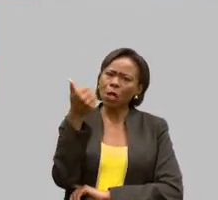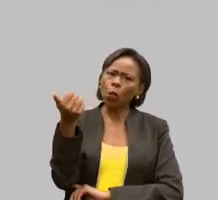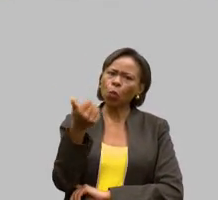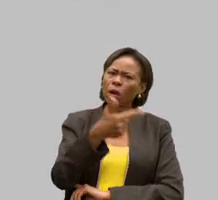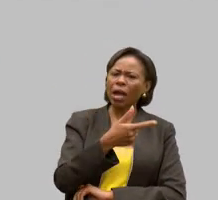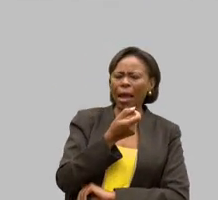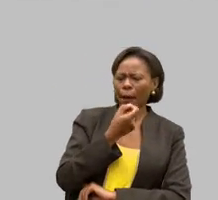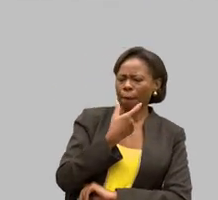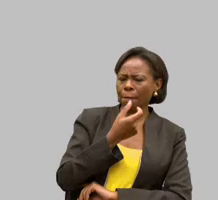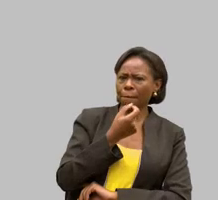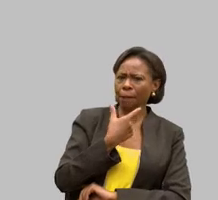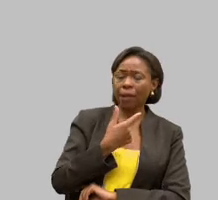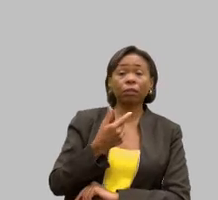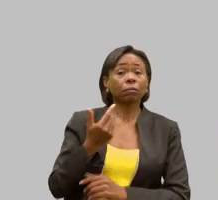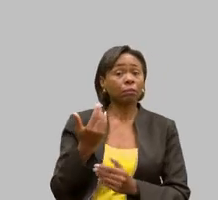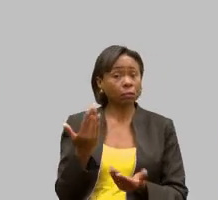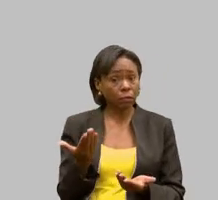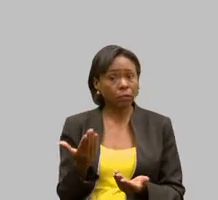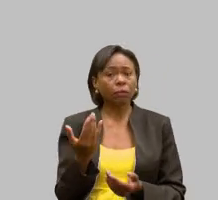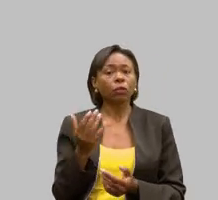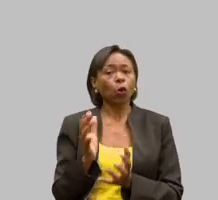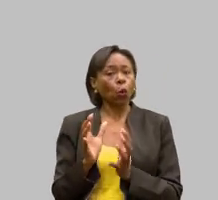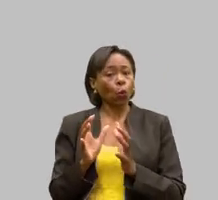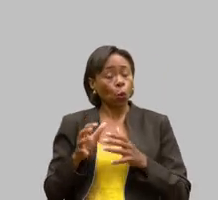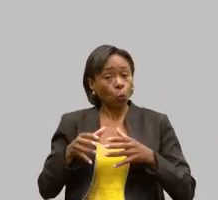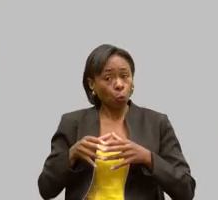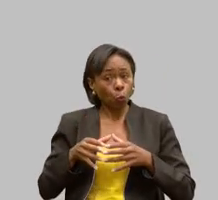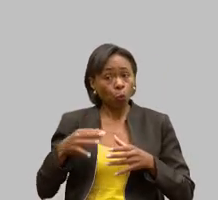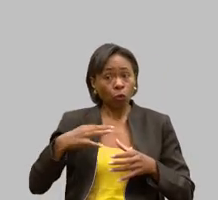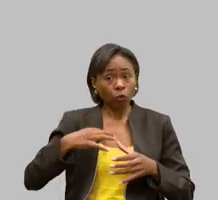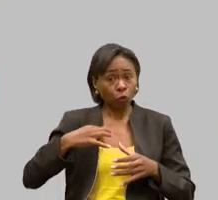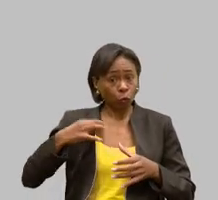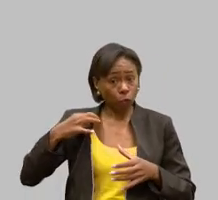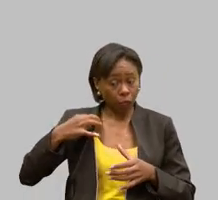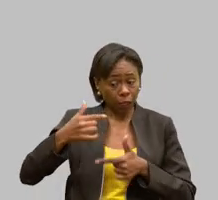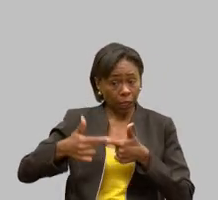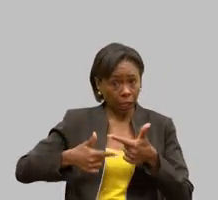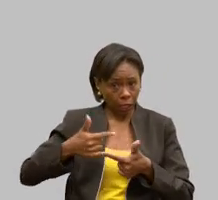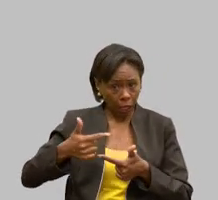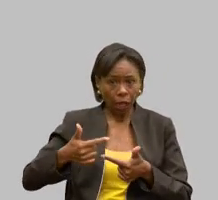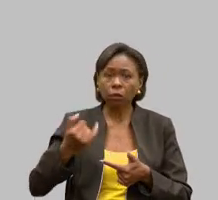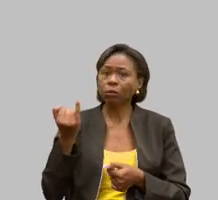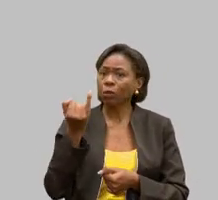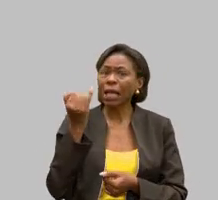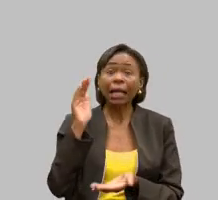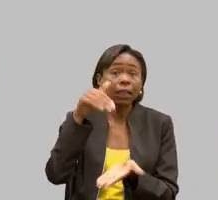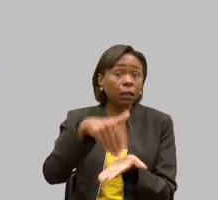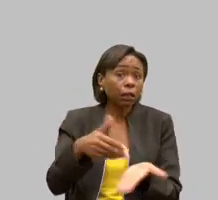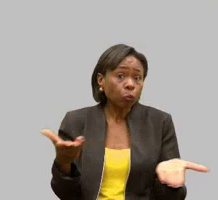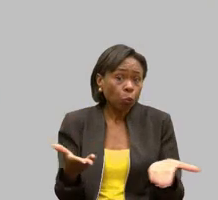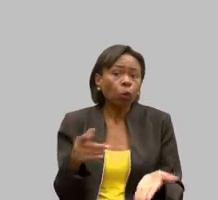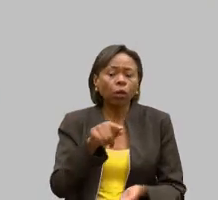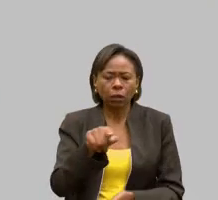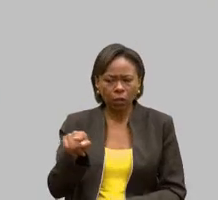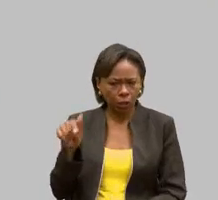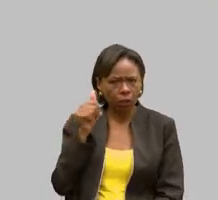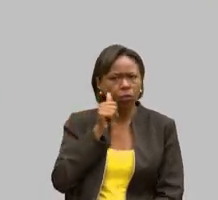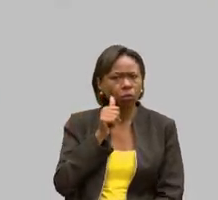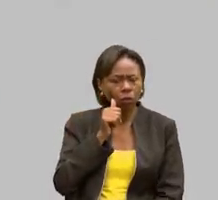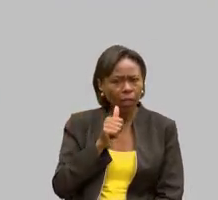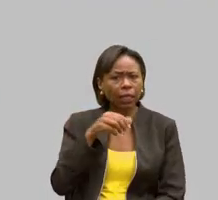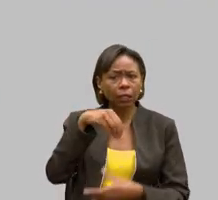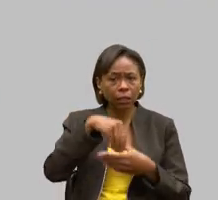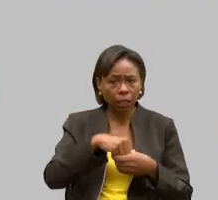importante o voluntariado e aquelas senhoras continuam até hoje que eu visito eventualmente lá, trabalhando lá na Santa Casa de